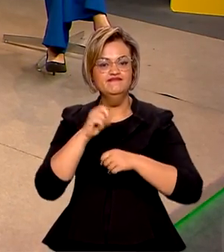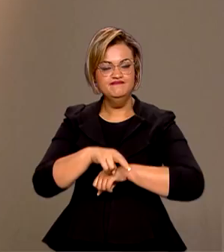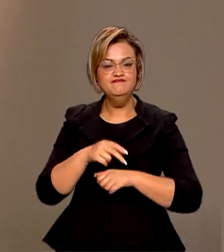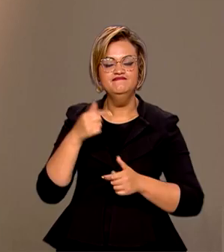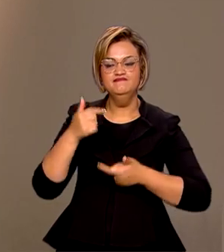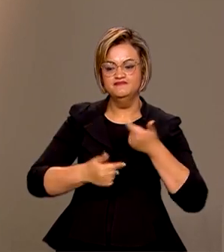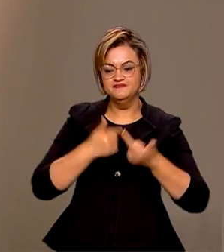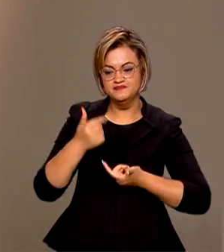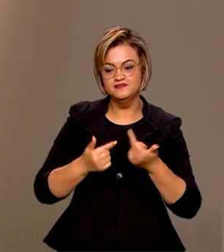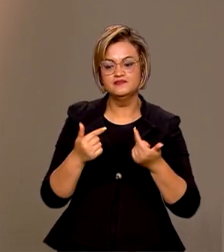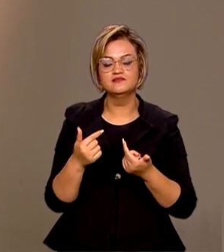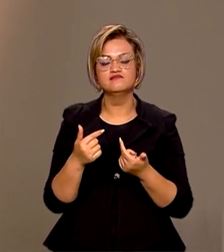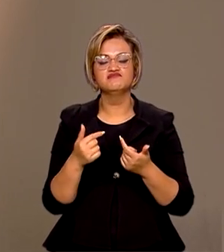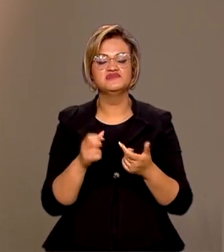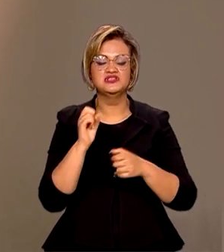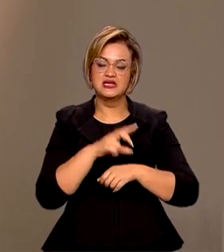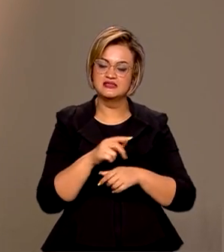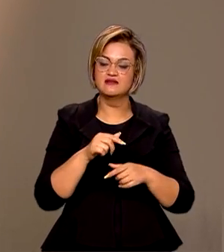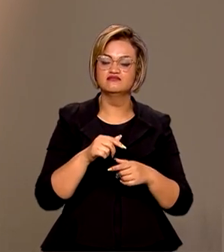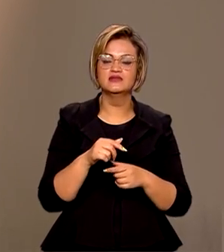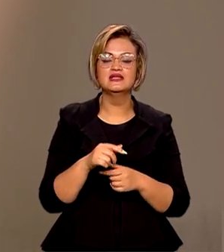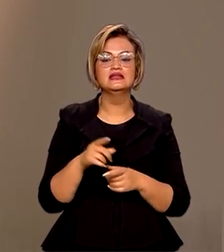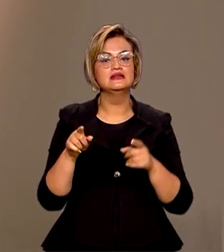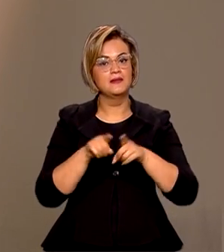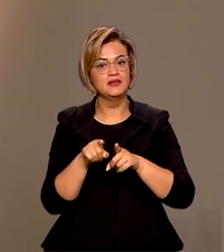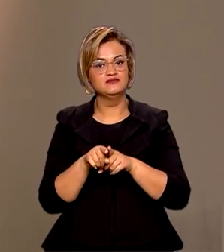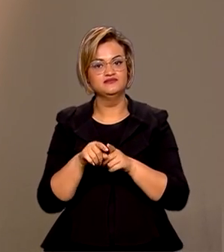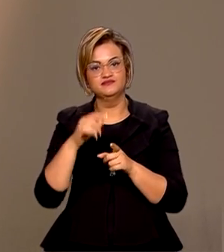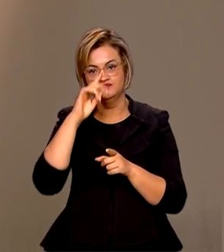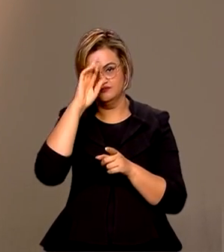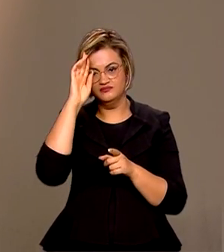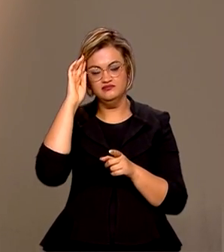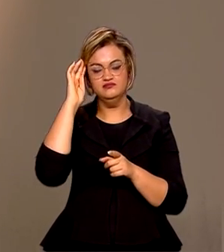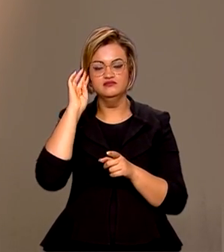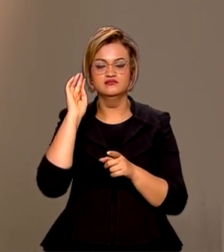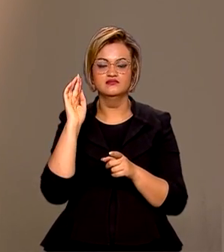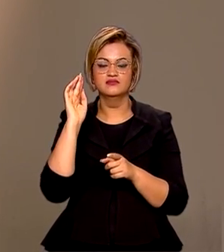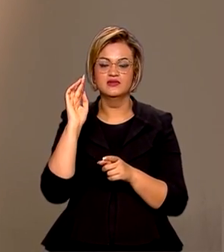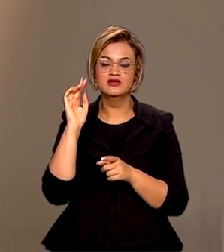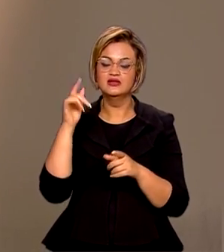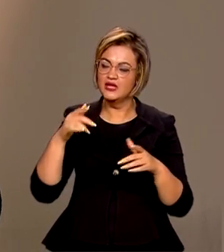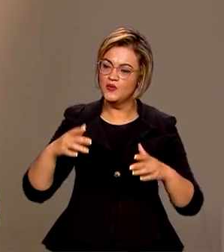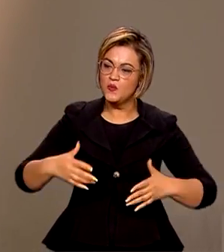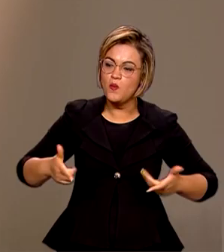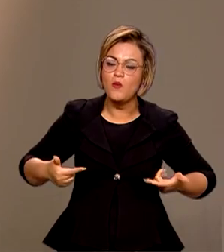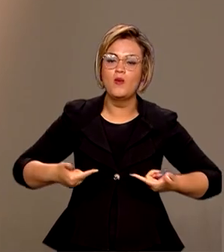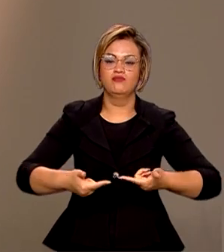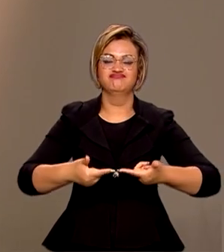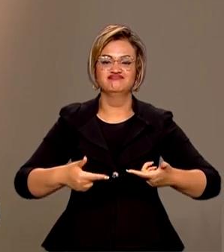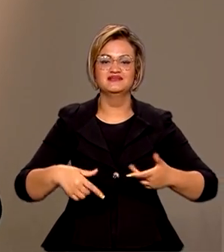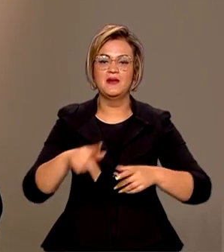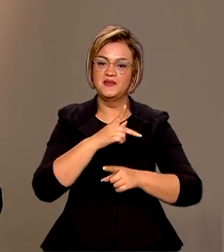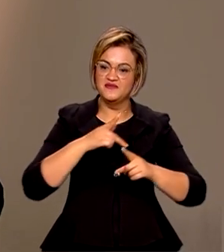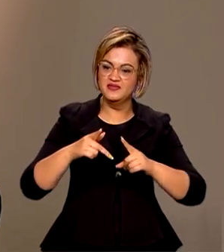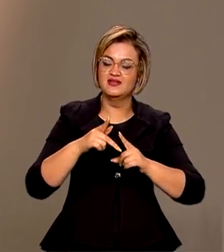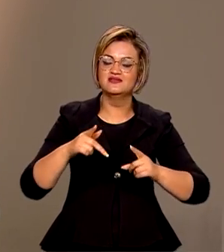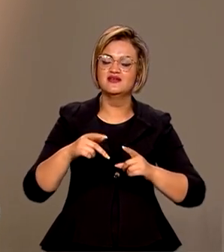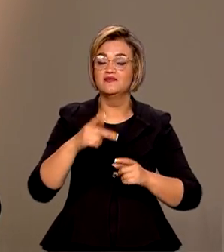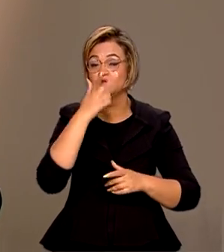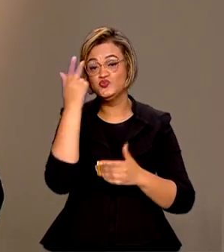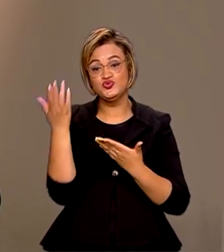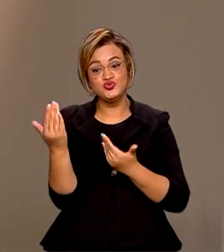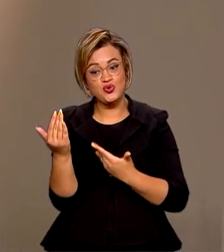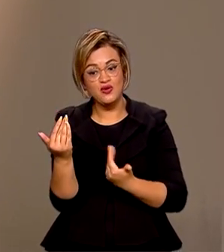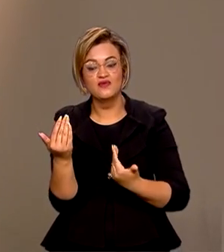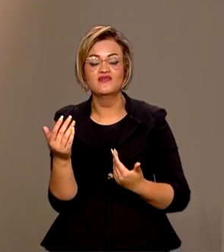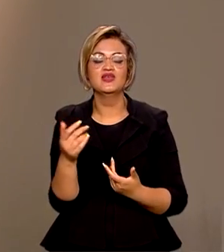emprego, se colocar no mercado de trabalho, mas também acaba dando um fôlego melhor para a Previdência. São pessoas mais jovens